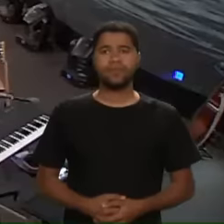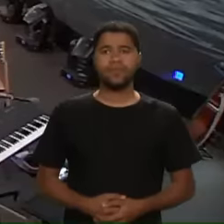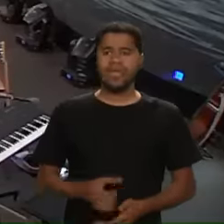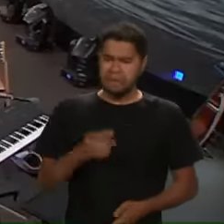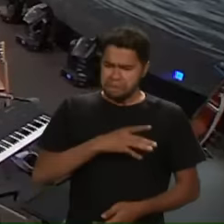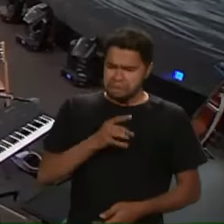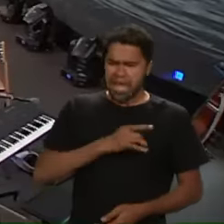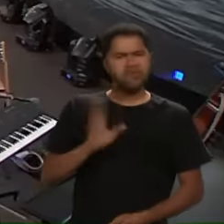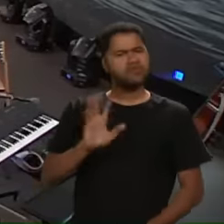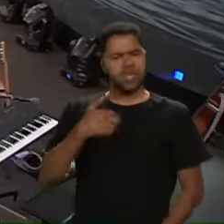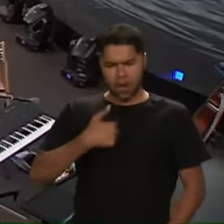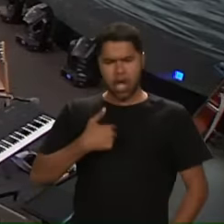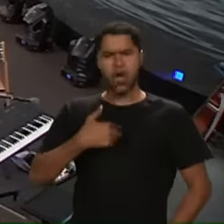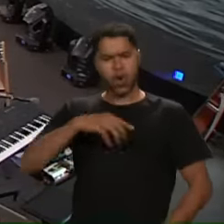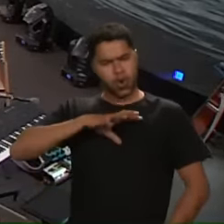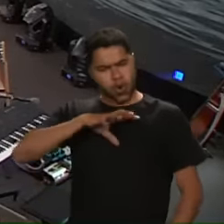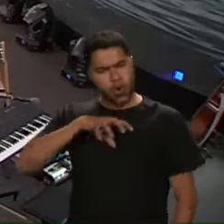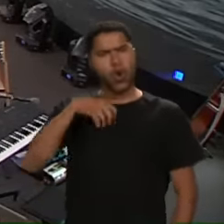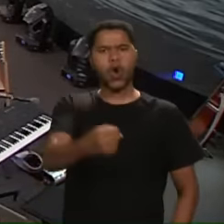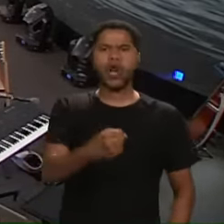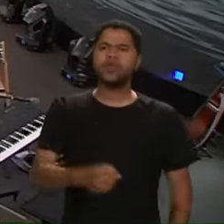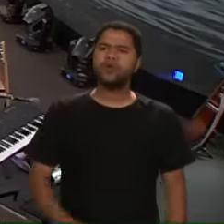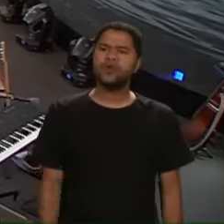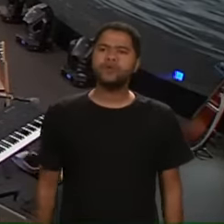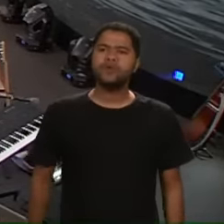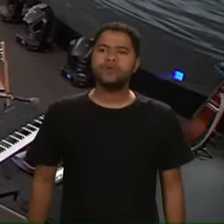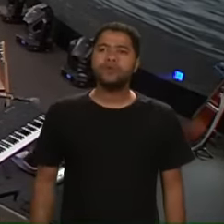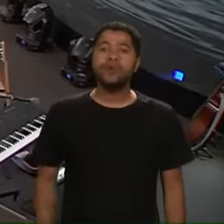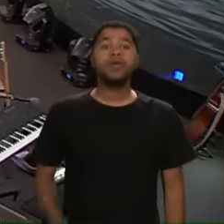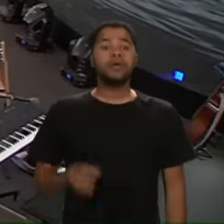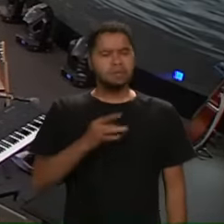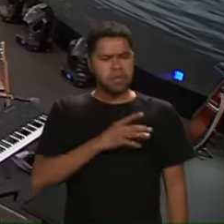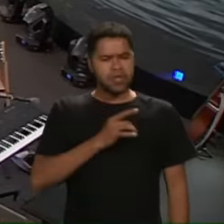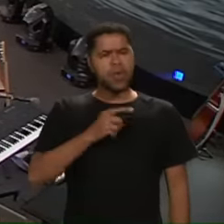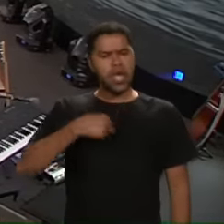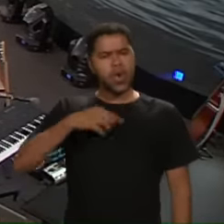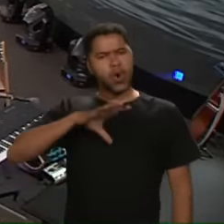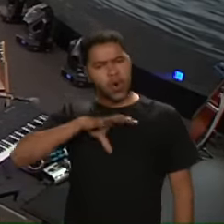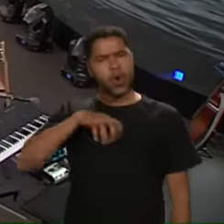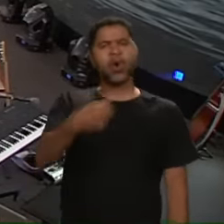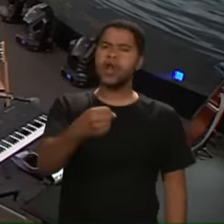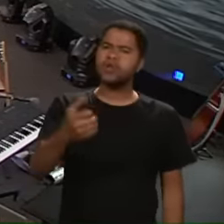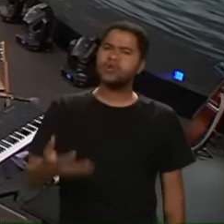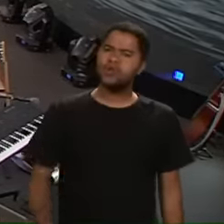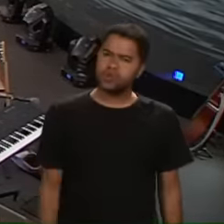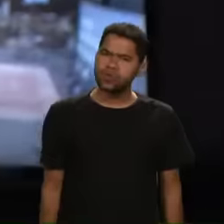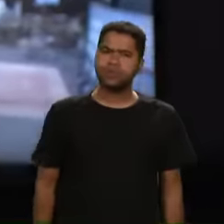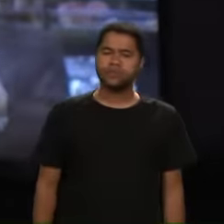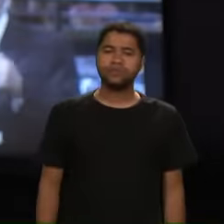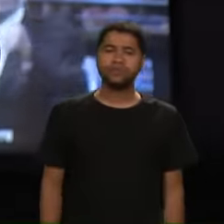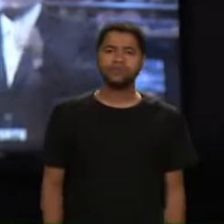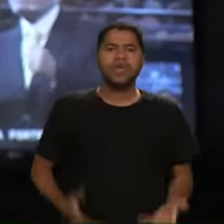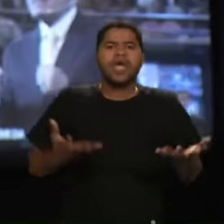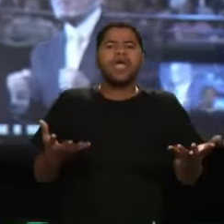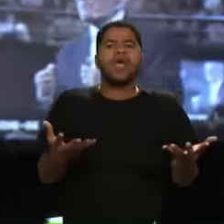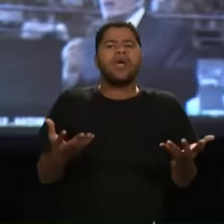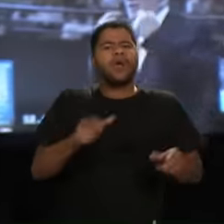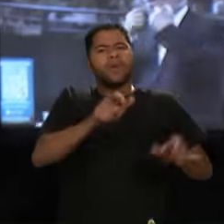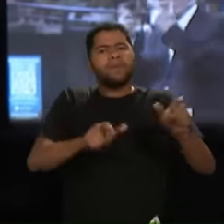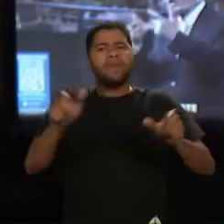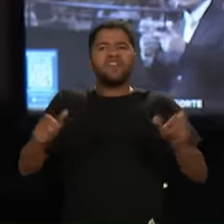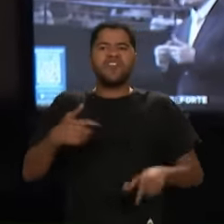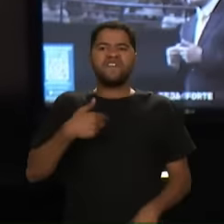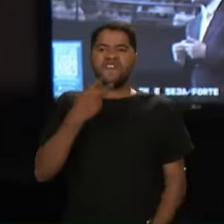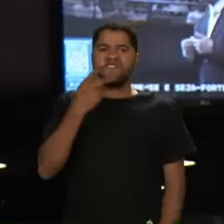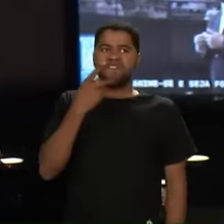medroso Eu sou Não Diga o medroso Eu sou Mas como é que tem gente Que fala